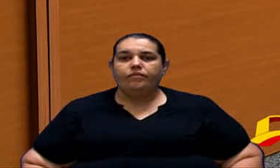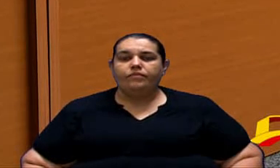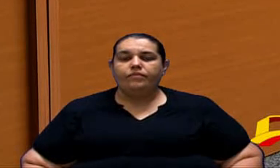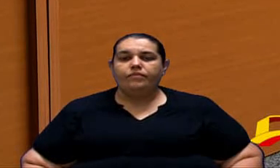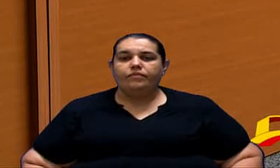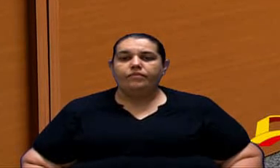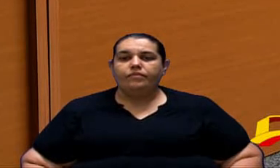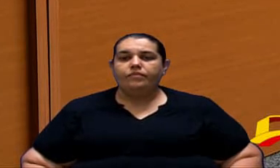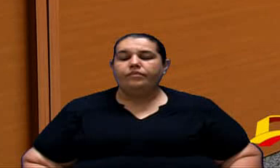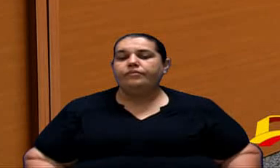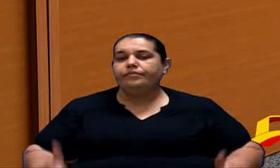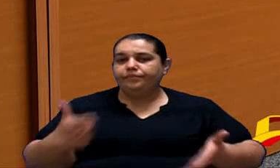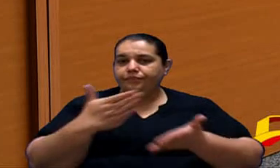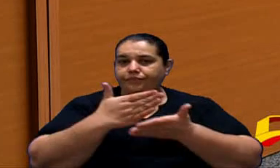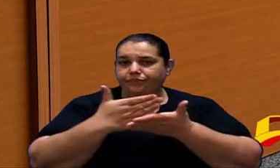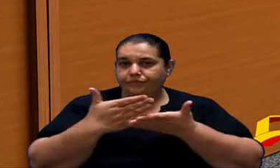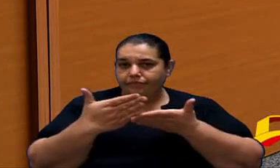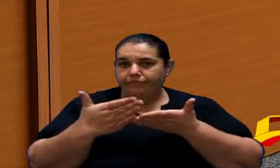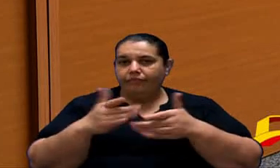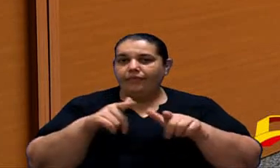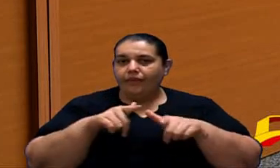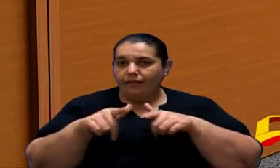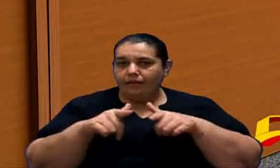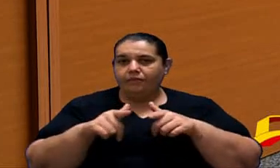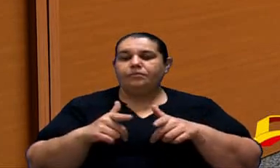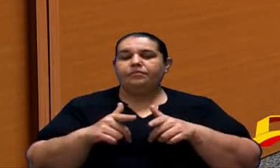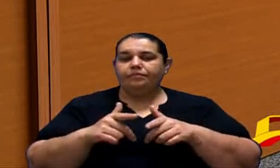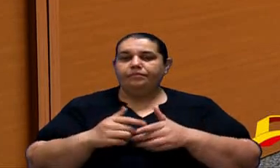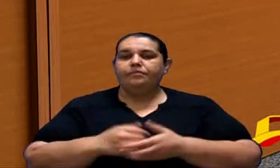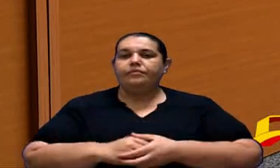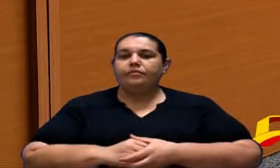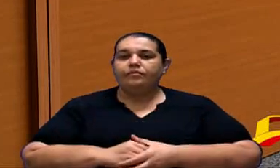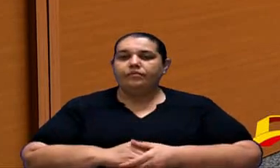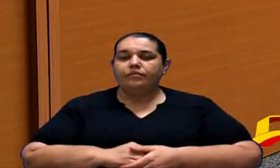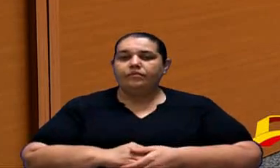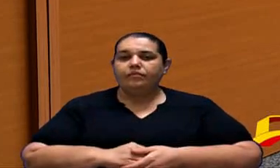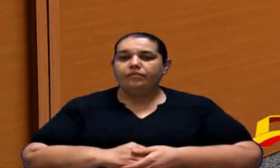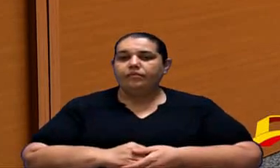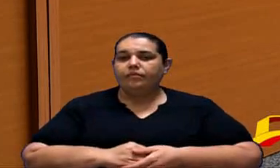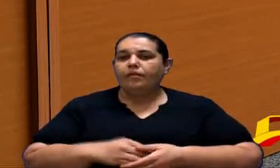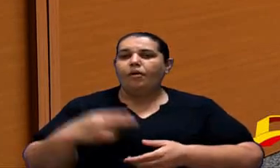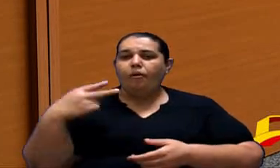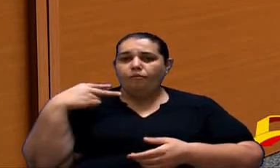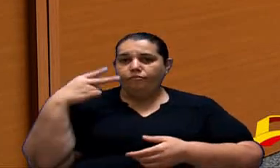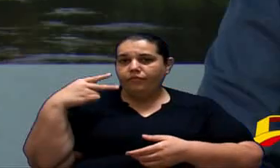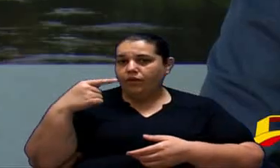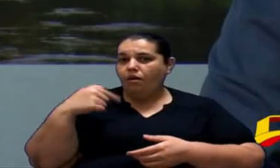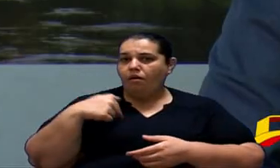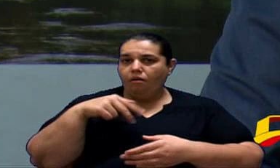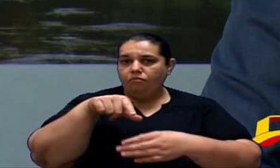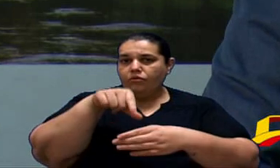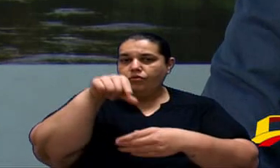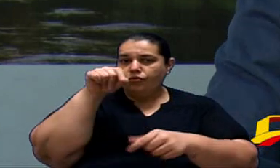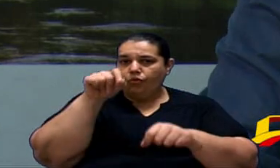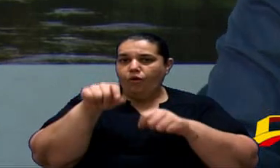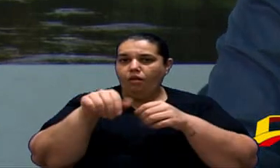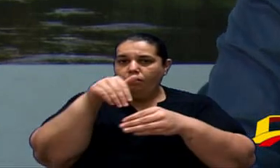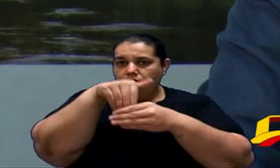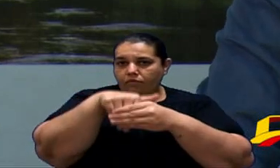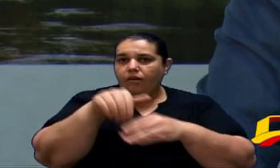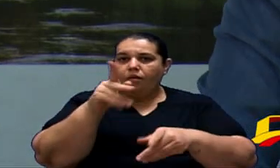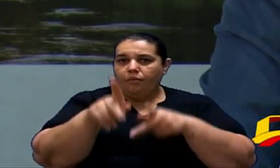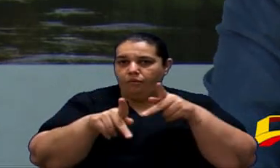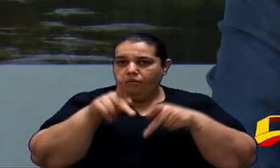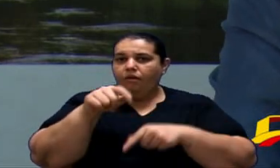Vamos lá Vamos começar Os trabalhos Como vereador Eleito Nessa cidade de